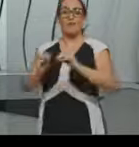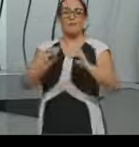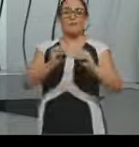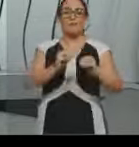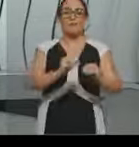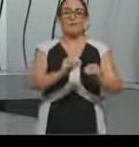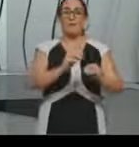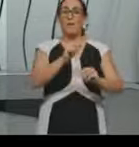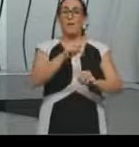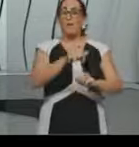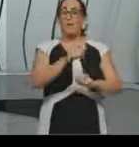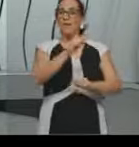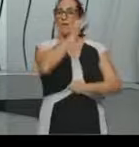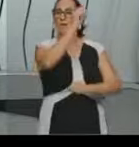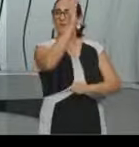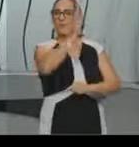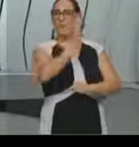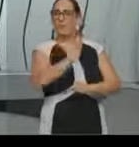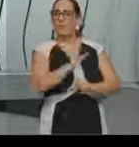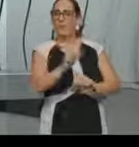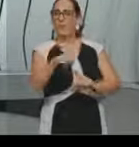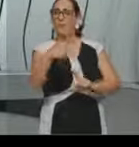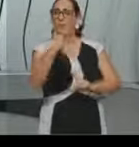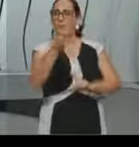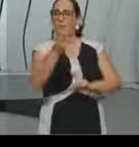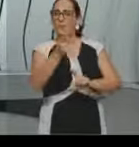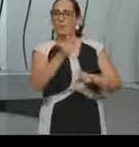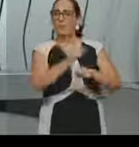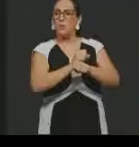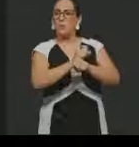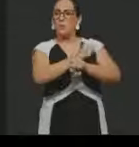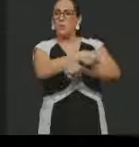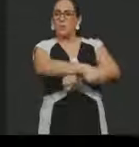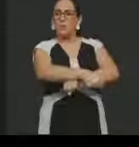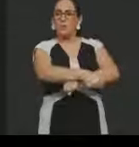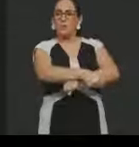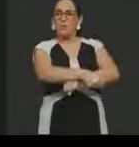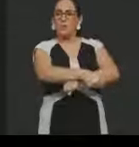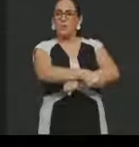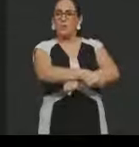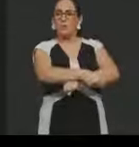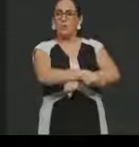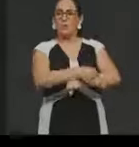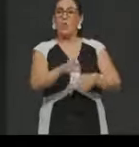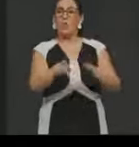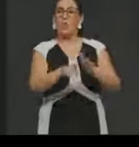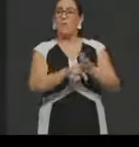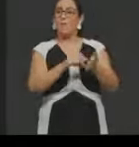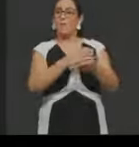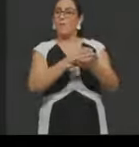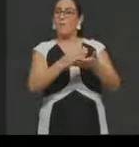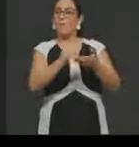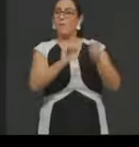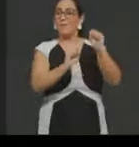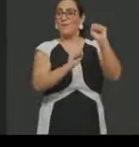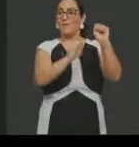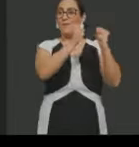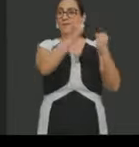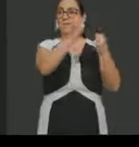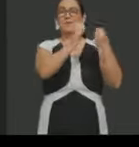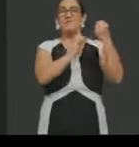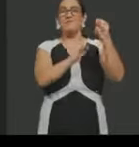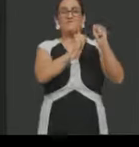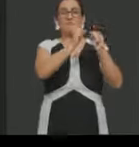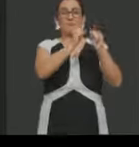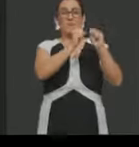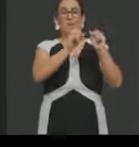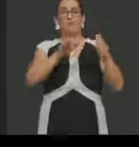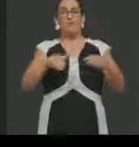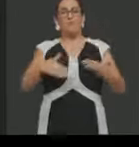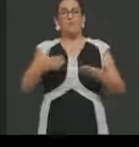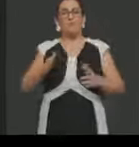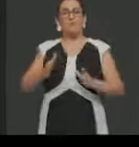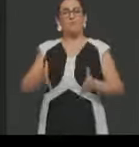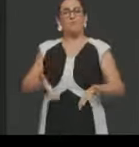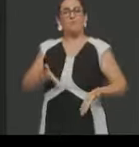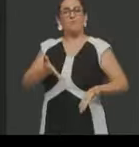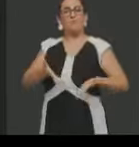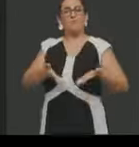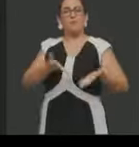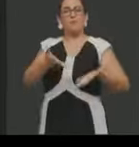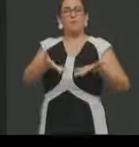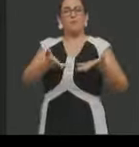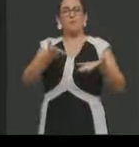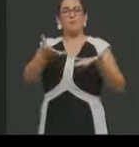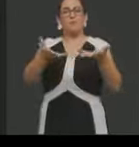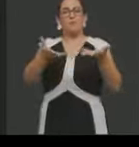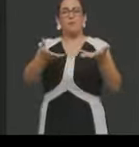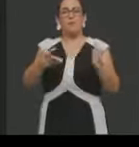o Brasil pós-abolição, né, o Brasil aí que se industrializa. Então, há um incentivo muito grande, gente tem